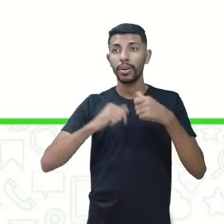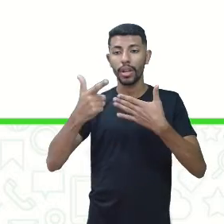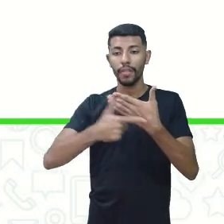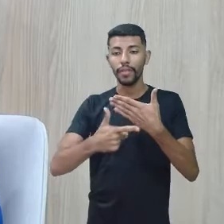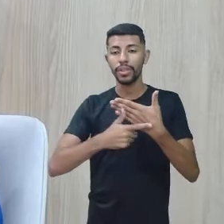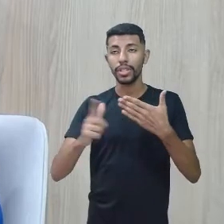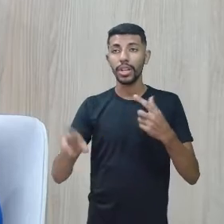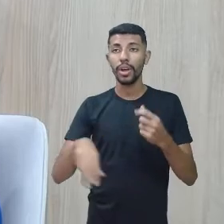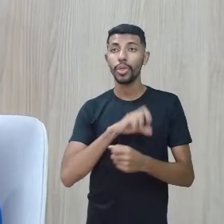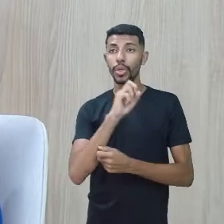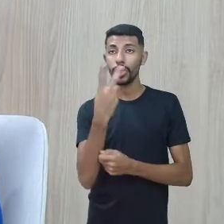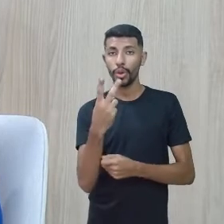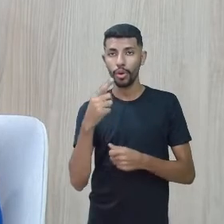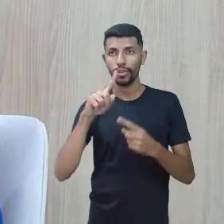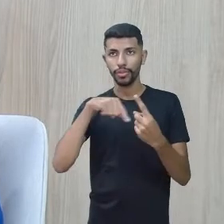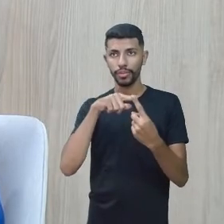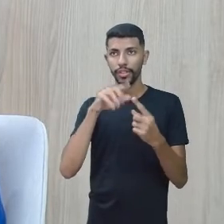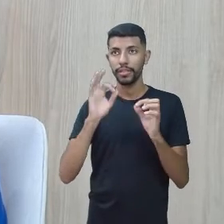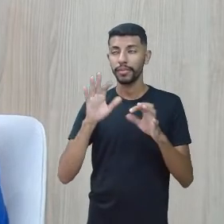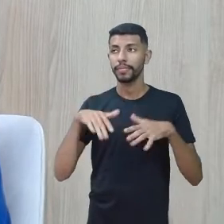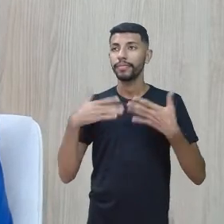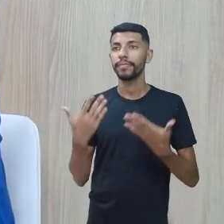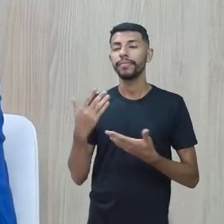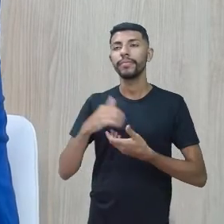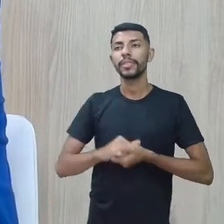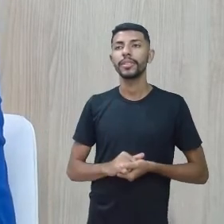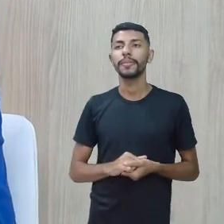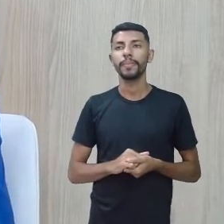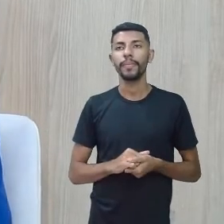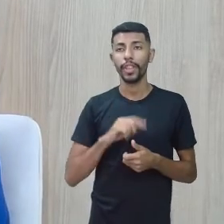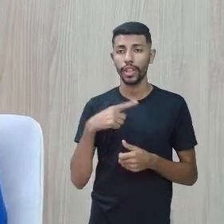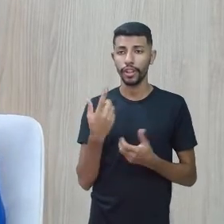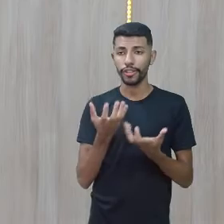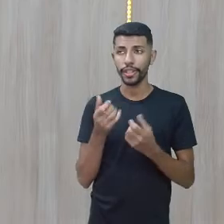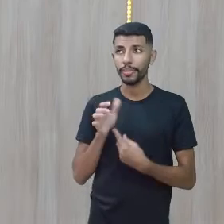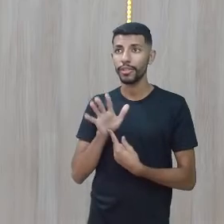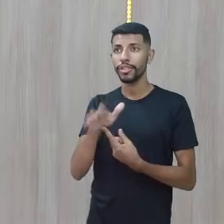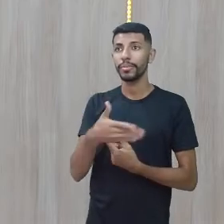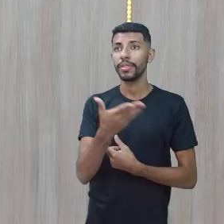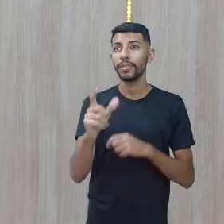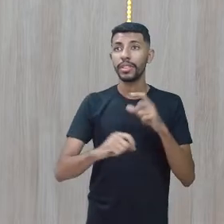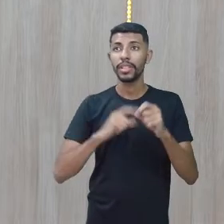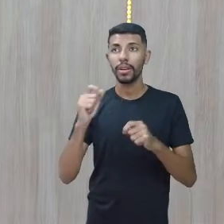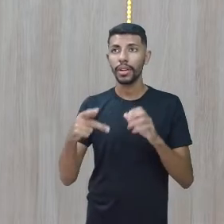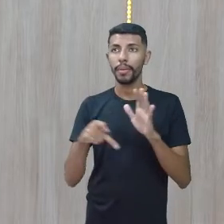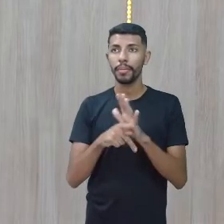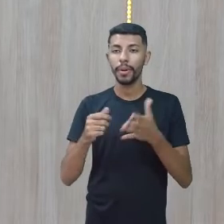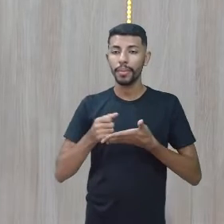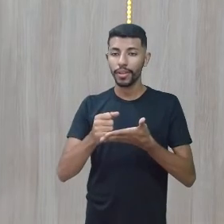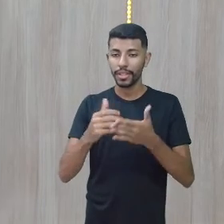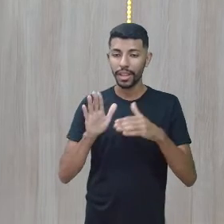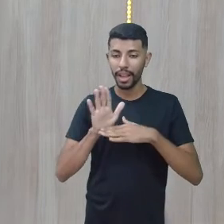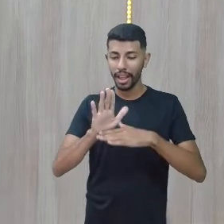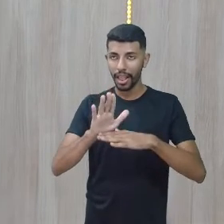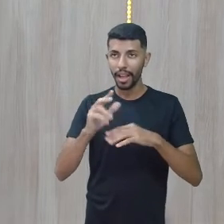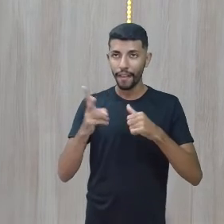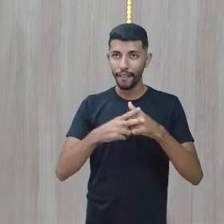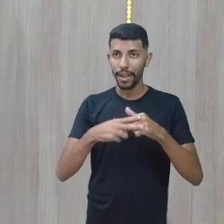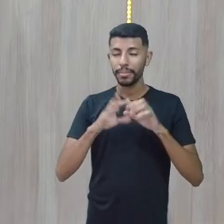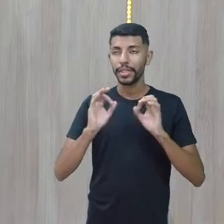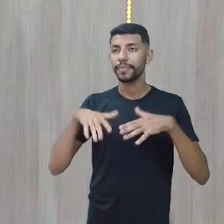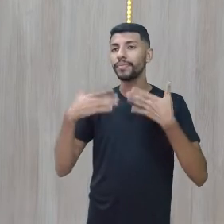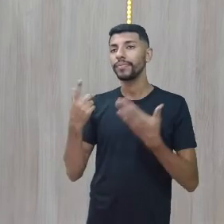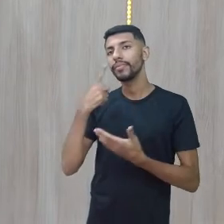o verbo mesmo. Então, o que a gente queria mostrar para vocês era eles como auxiliar, não como verbo, tá? Então, como auxiliar,